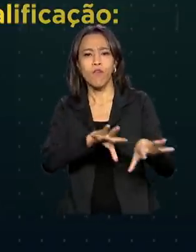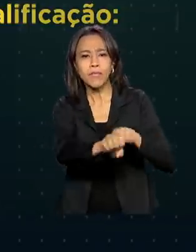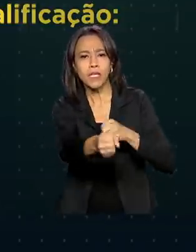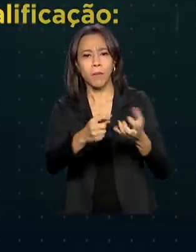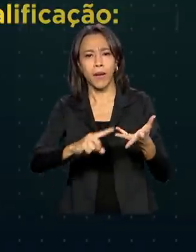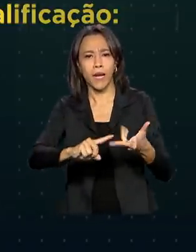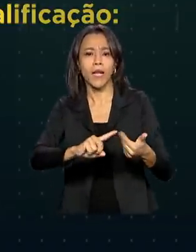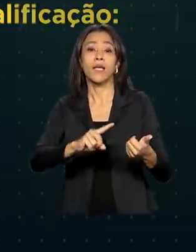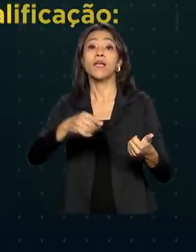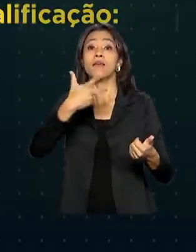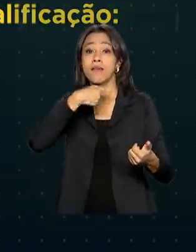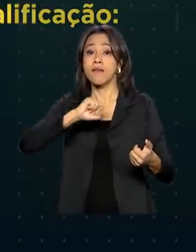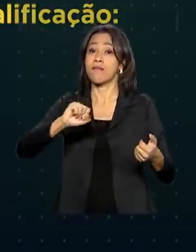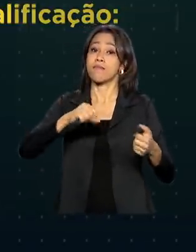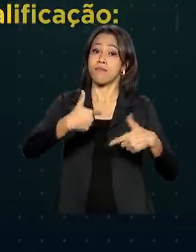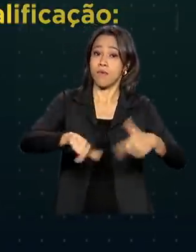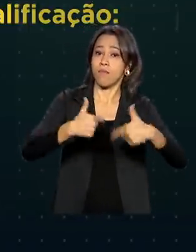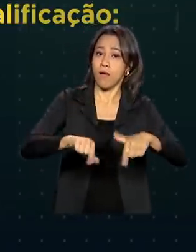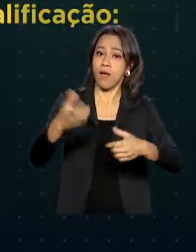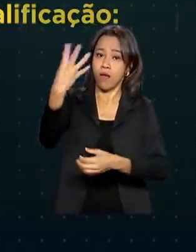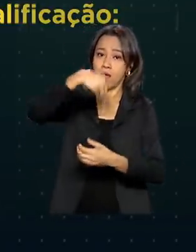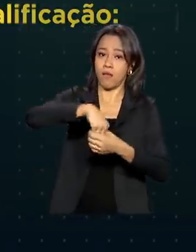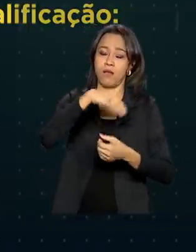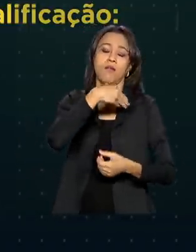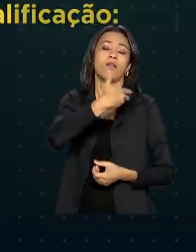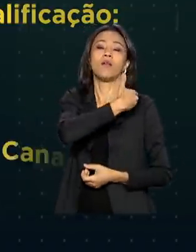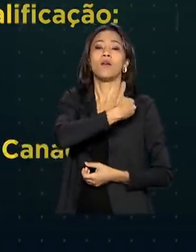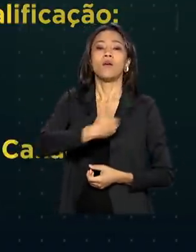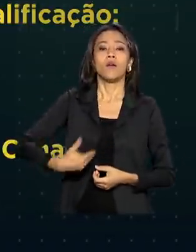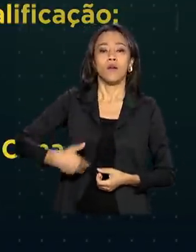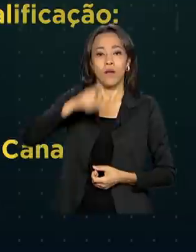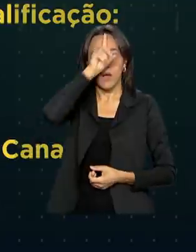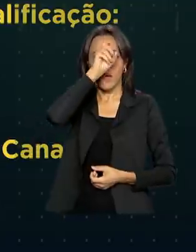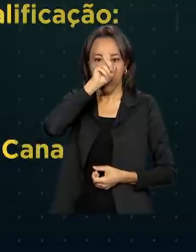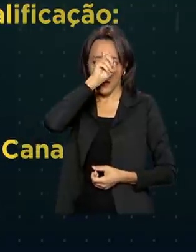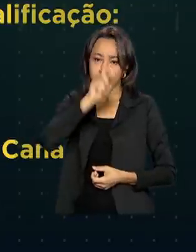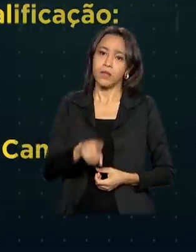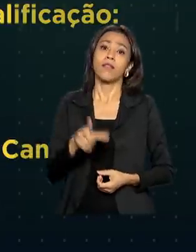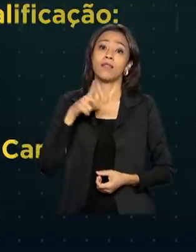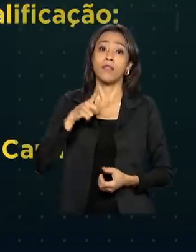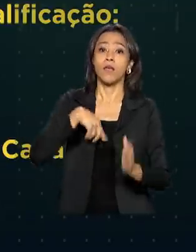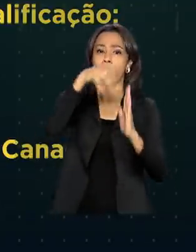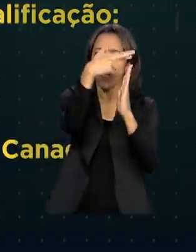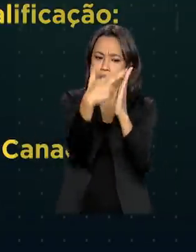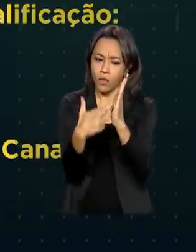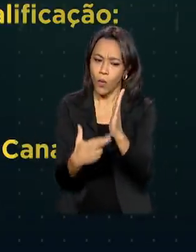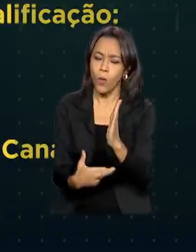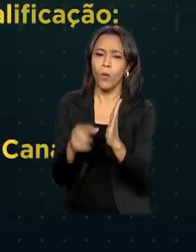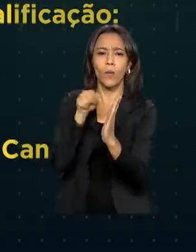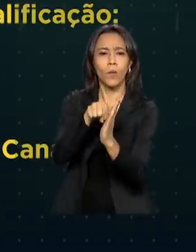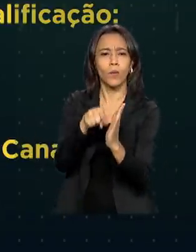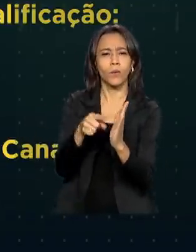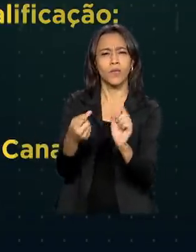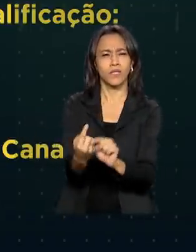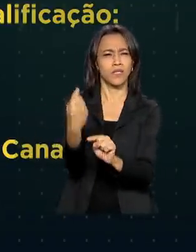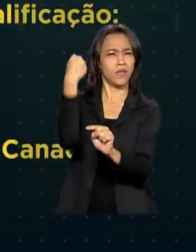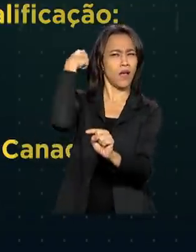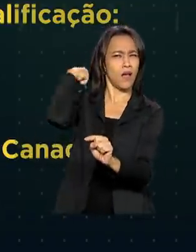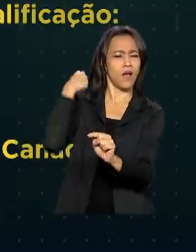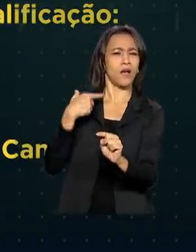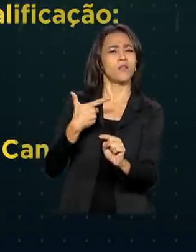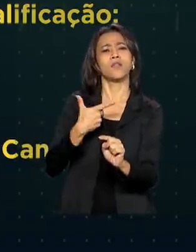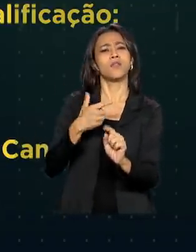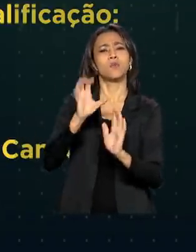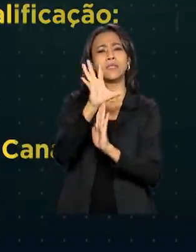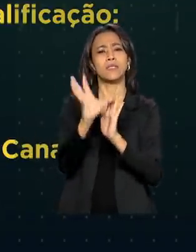no SUS em todas as regiões do país. O projeto tem como referência o relatório Flexner, que no começo do século XX